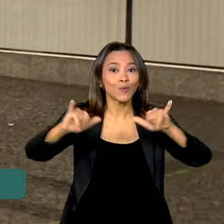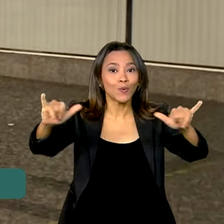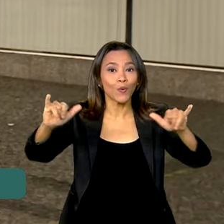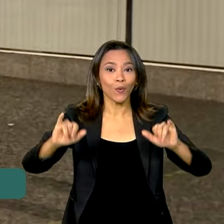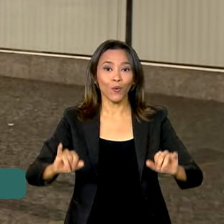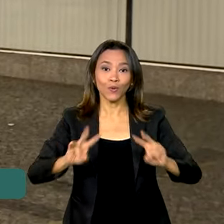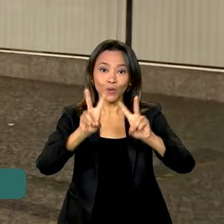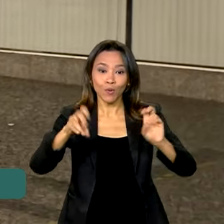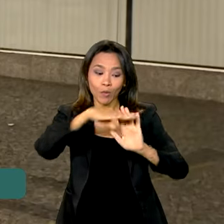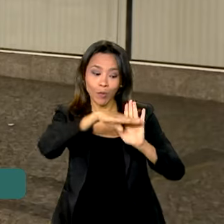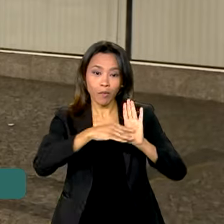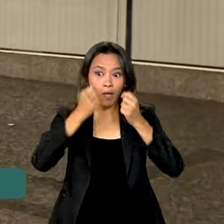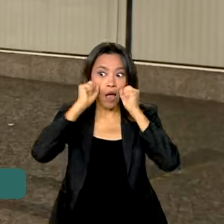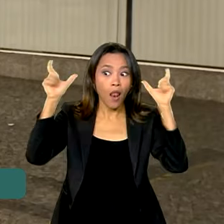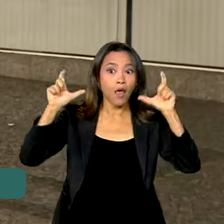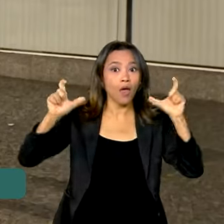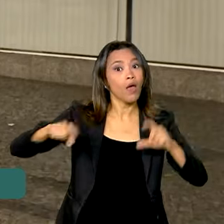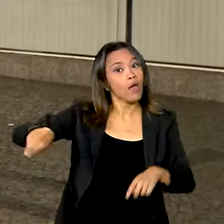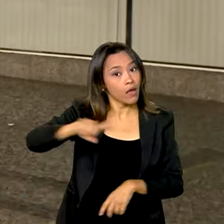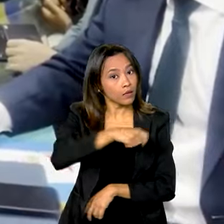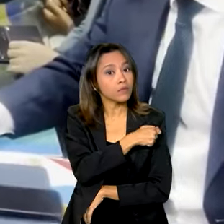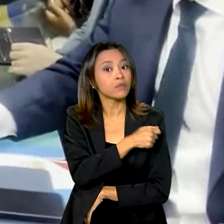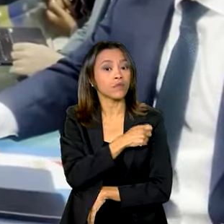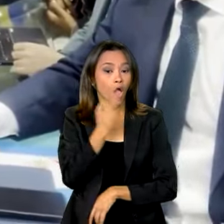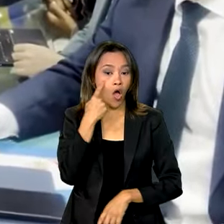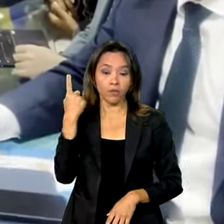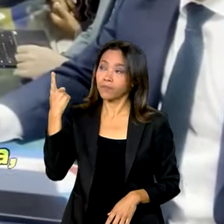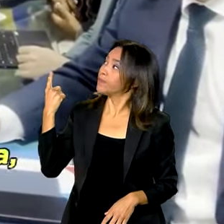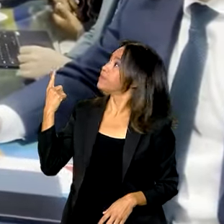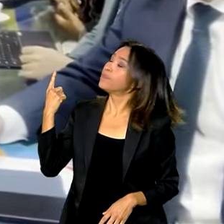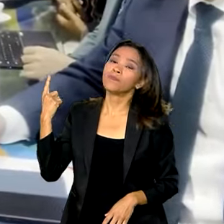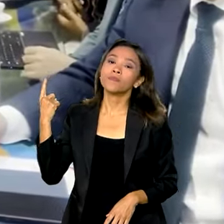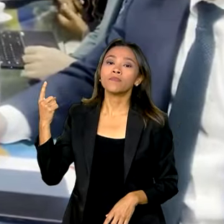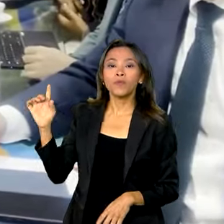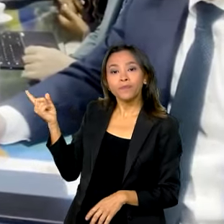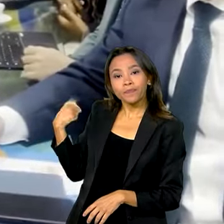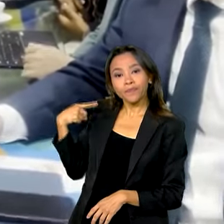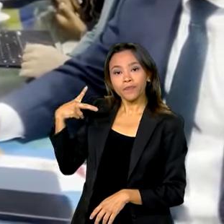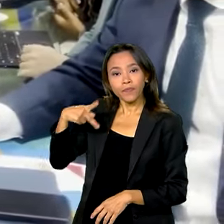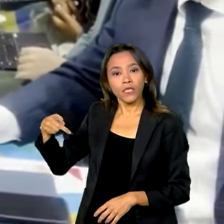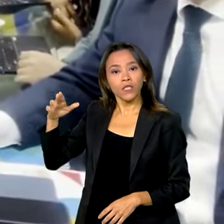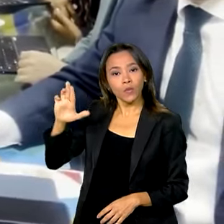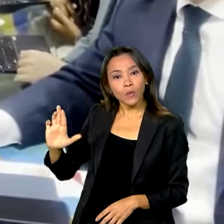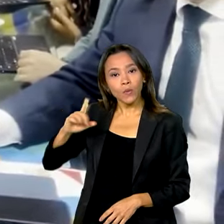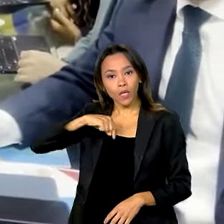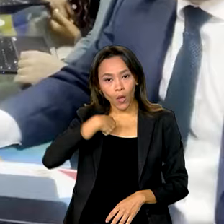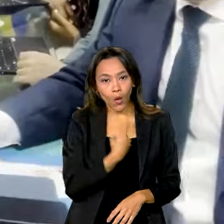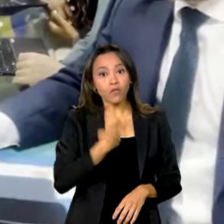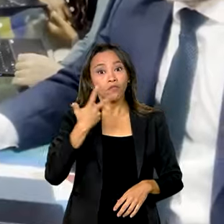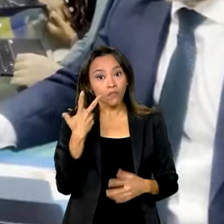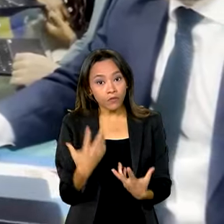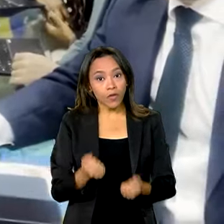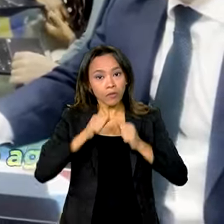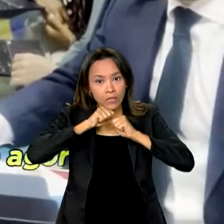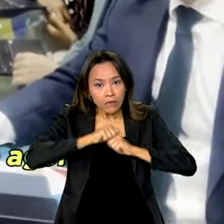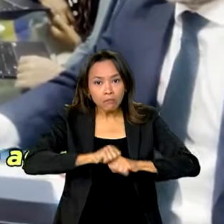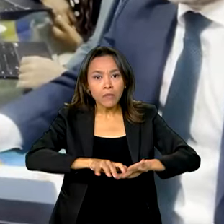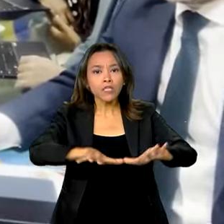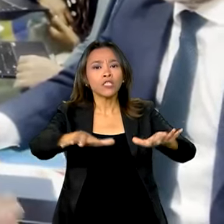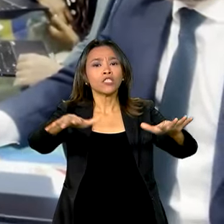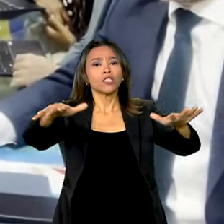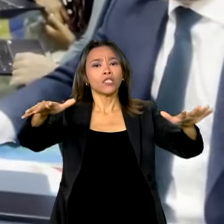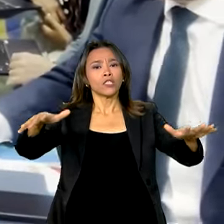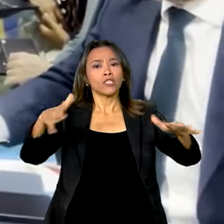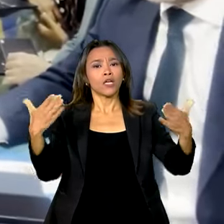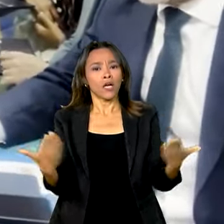fez um alerta aos estudantes. Vamos ver. Por determinação do presidente Lula, nós estamos a expandir o Pé de Meia para o Cádio Único a partir